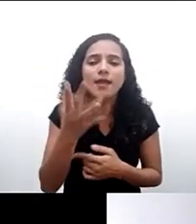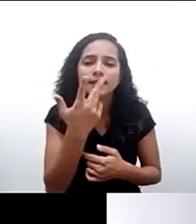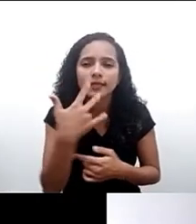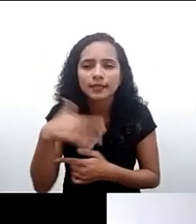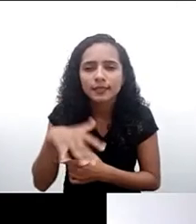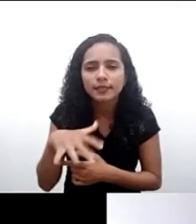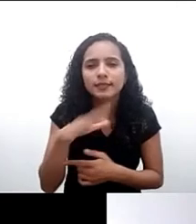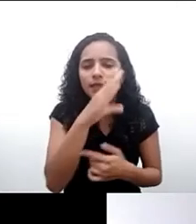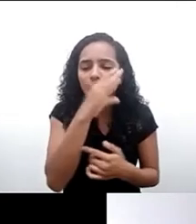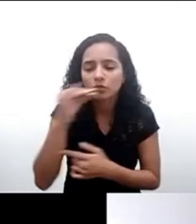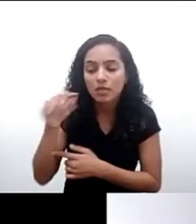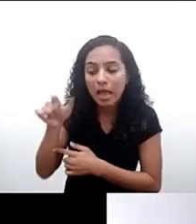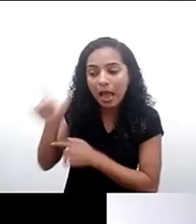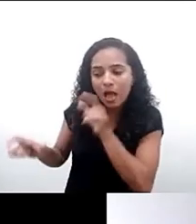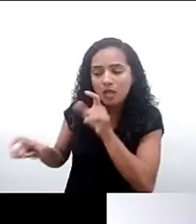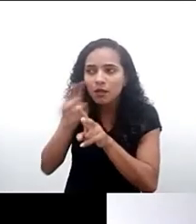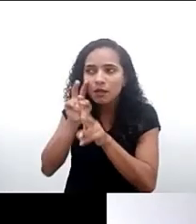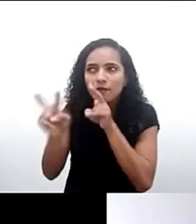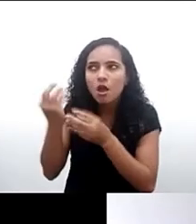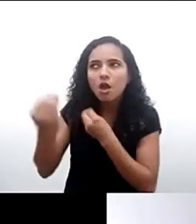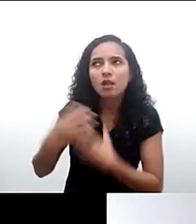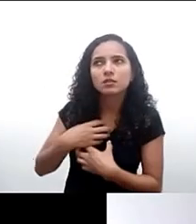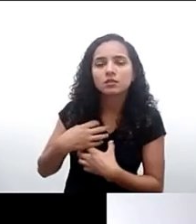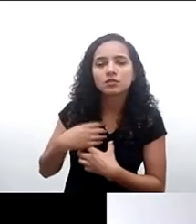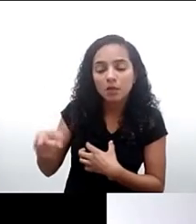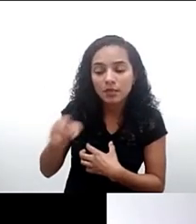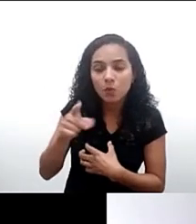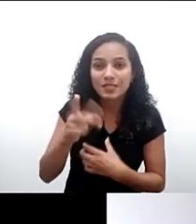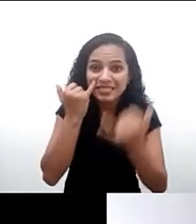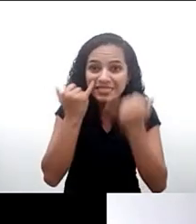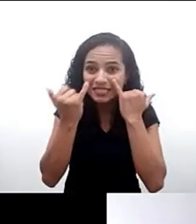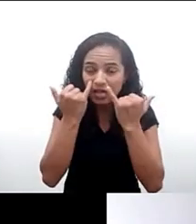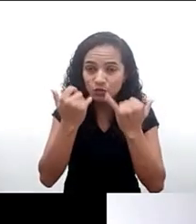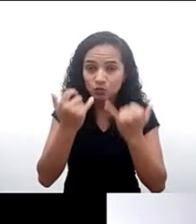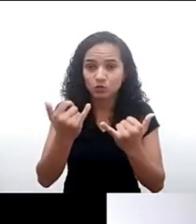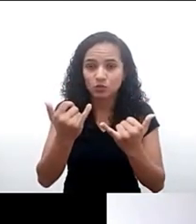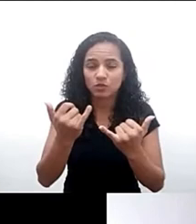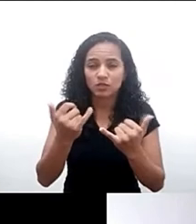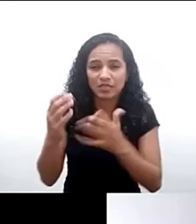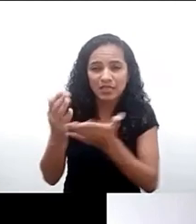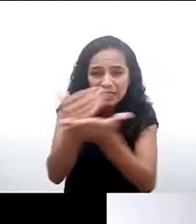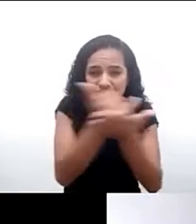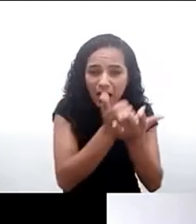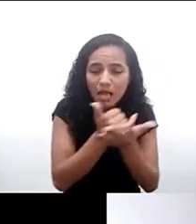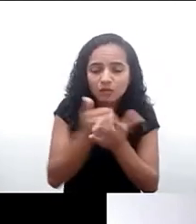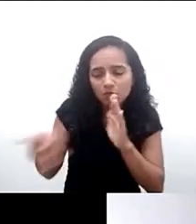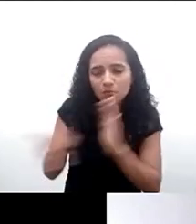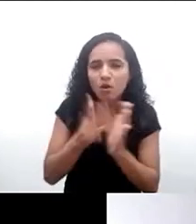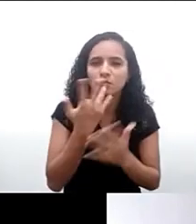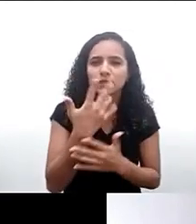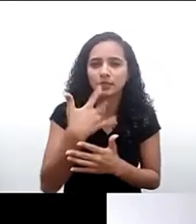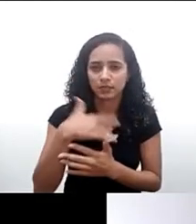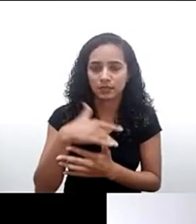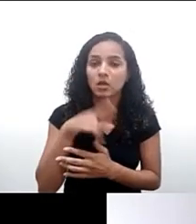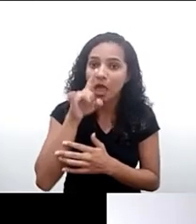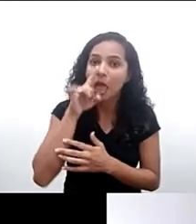fato é que o tratamento de dados ele pode colocar eu diria que ele traz ainda maiores riscos do que em